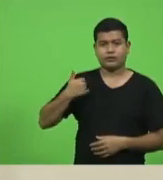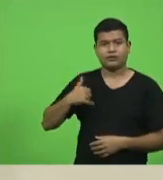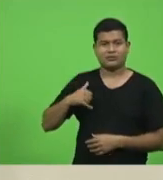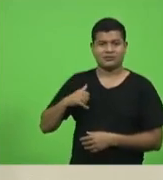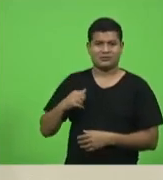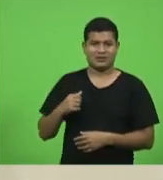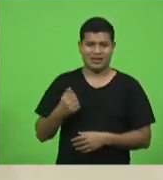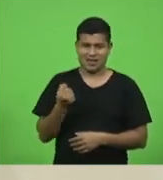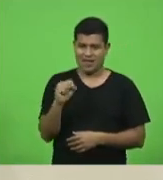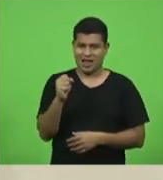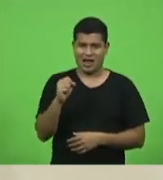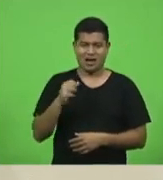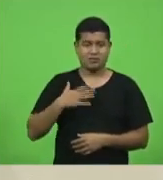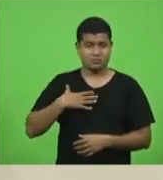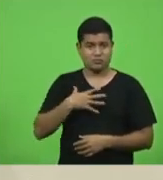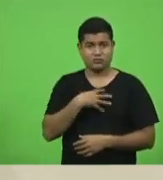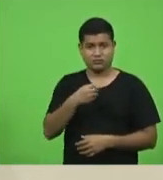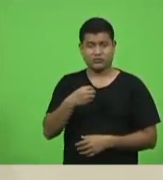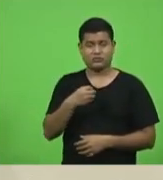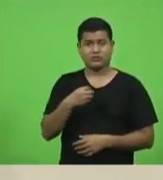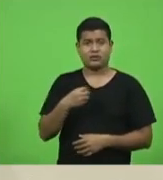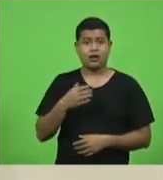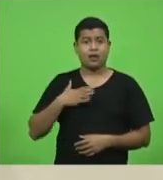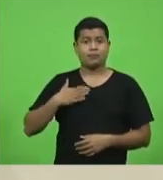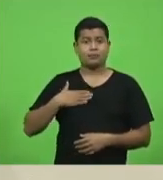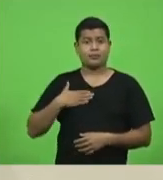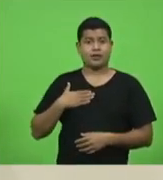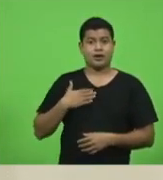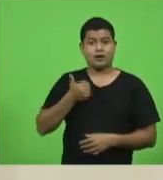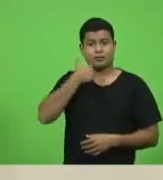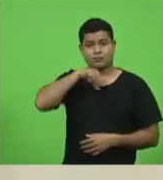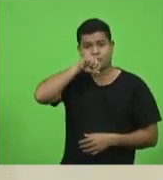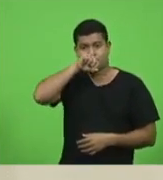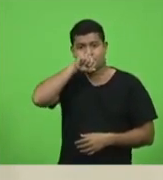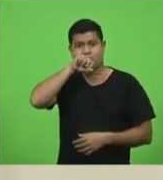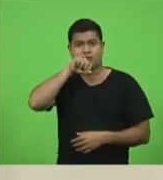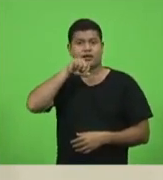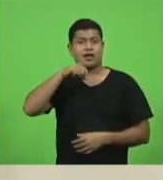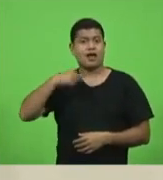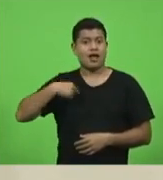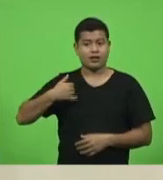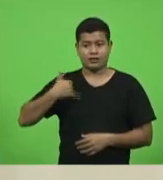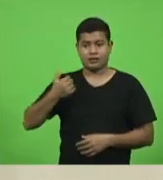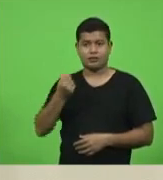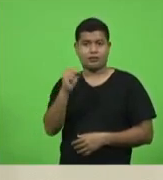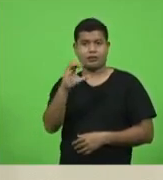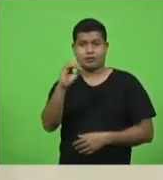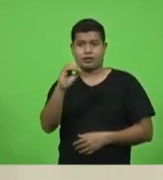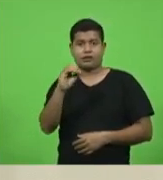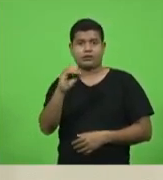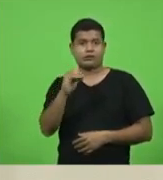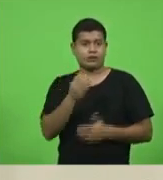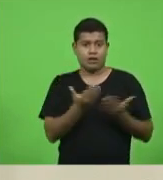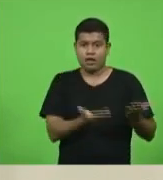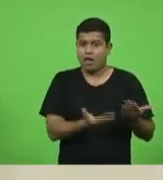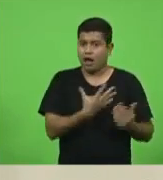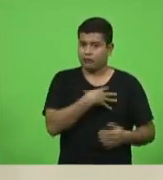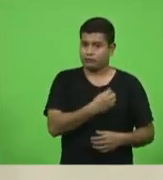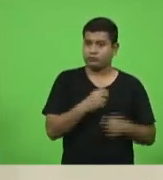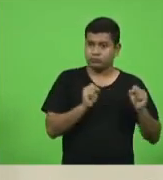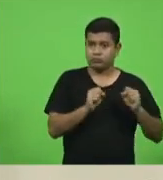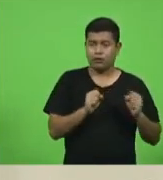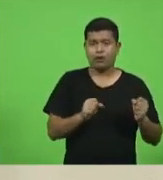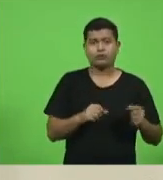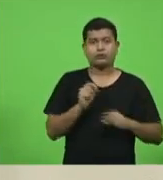escola. Minha mãe tem oitenta. O meu filho pode contribuir para que a minha mãe tenha vida ou